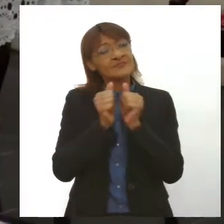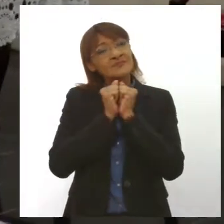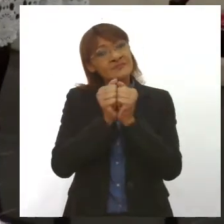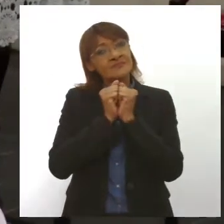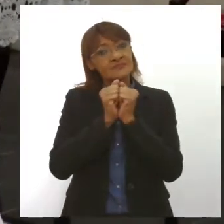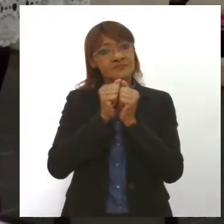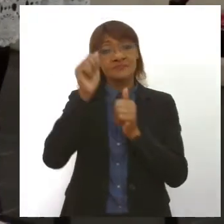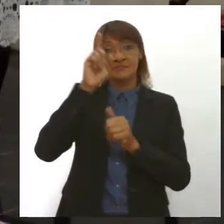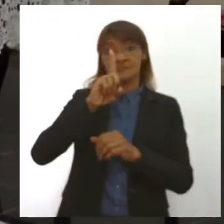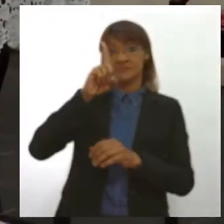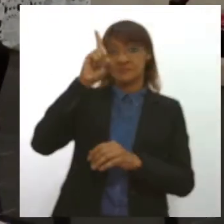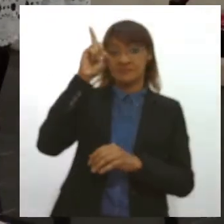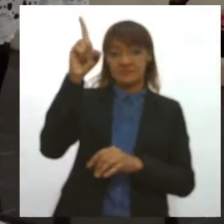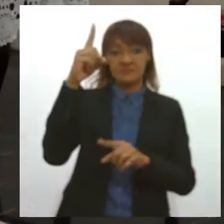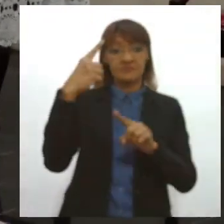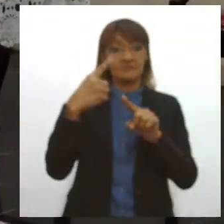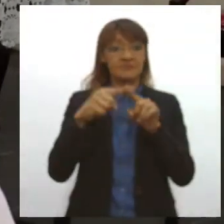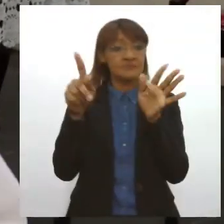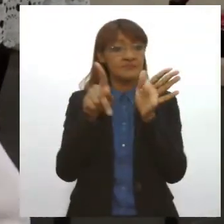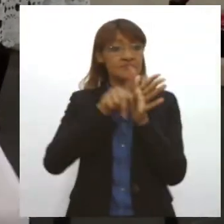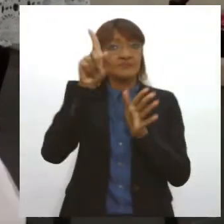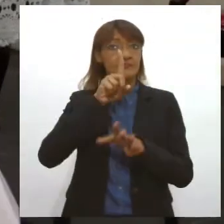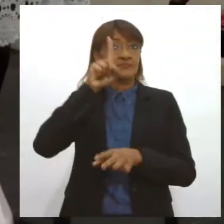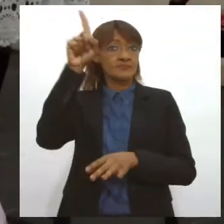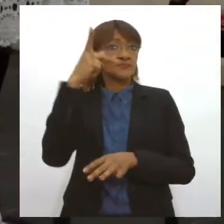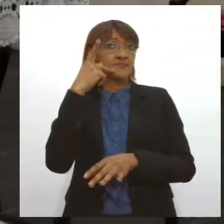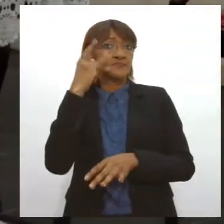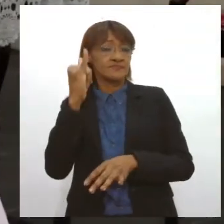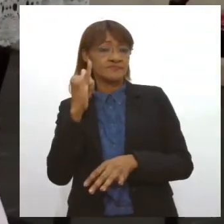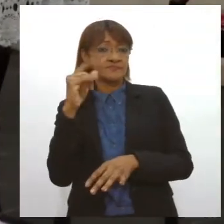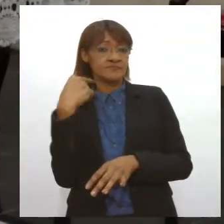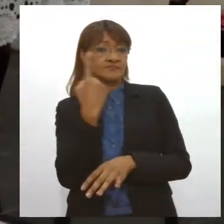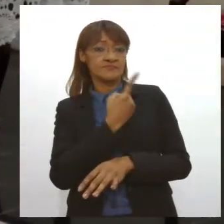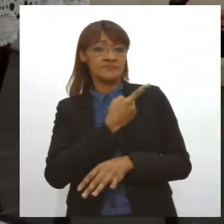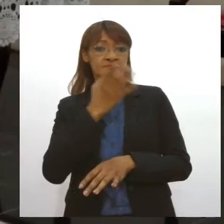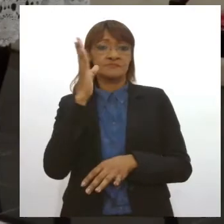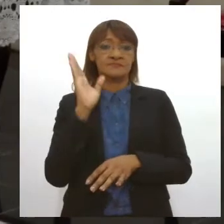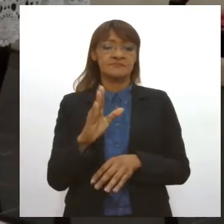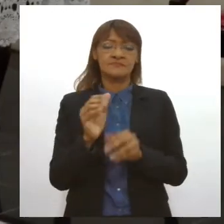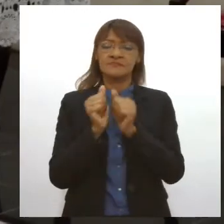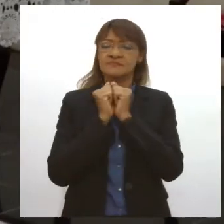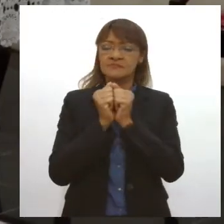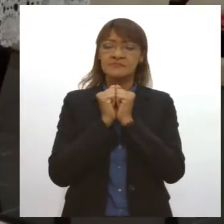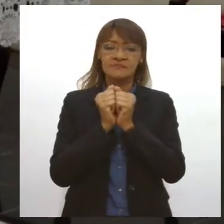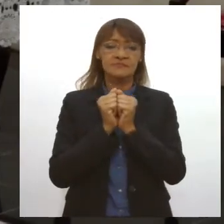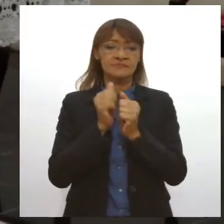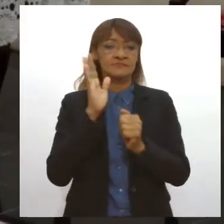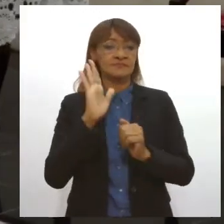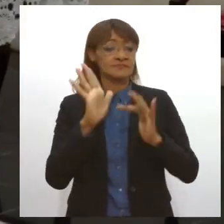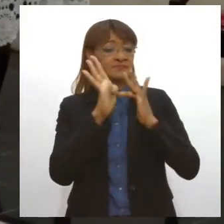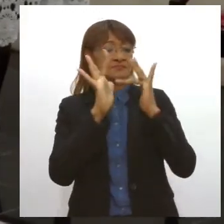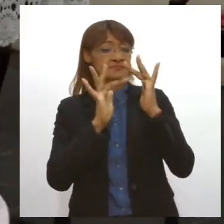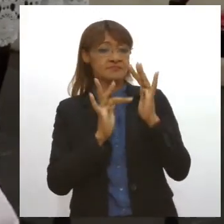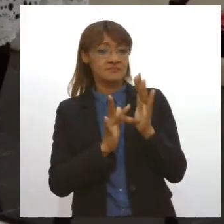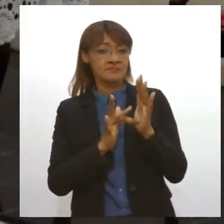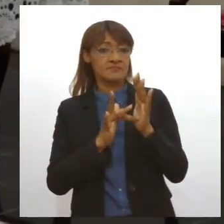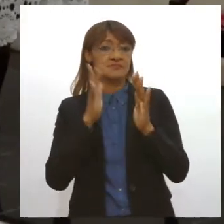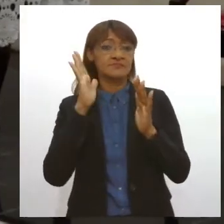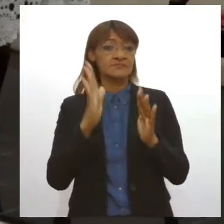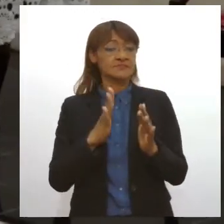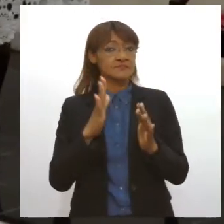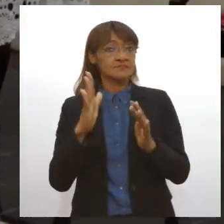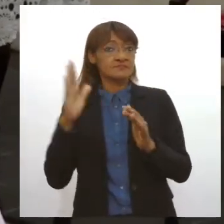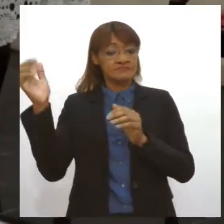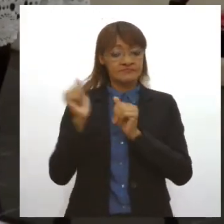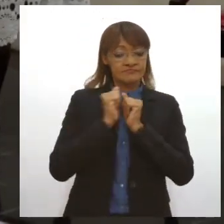Deus. Porque o próprio Deus, nosso Pai, fez-se próximo de nós, na pessoa de Jesus, que veio ao nosso encontro, que se